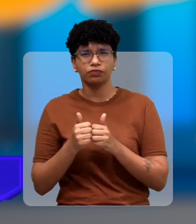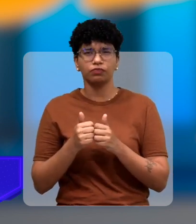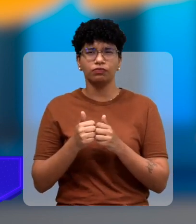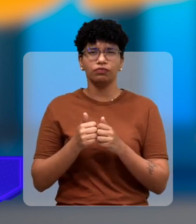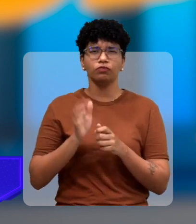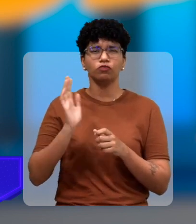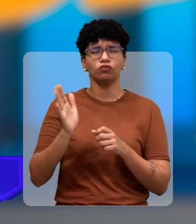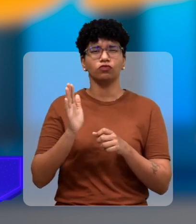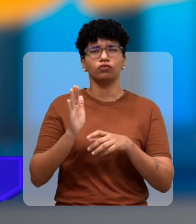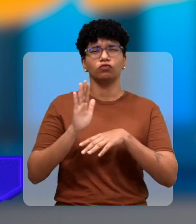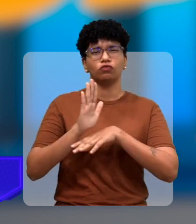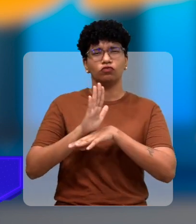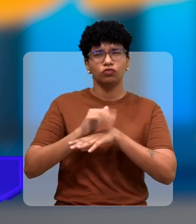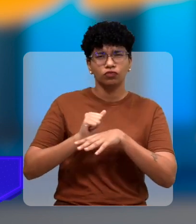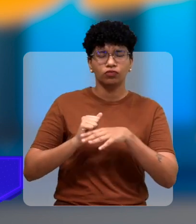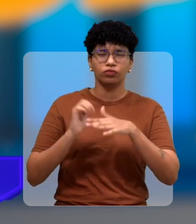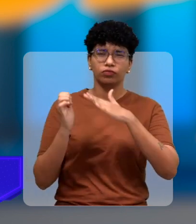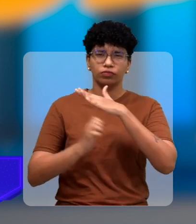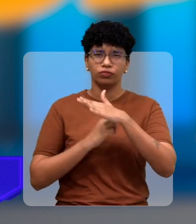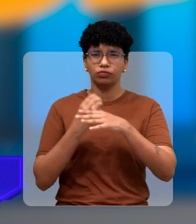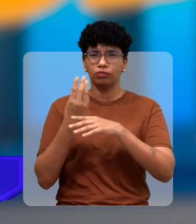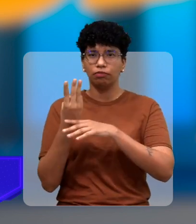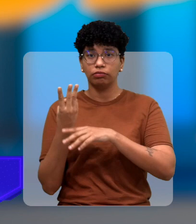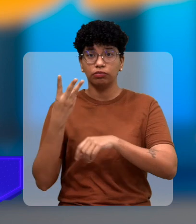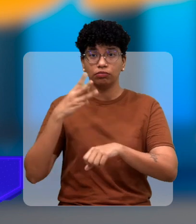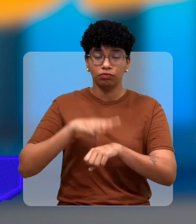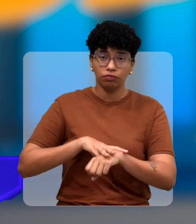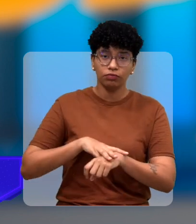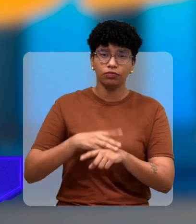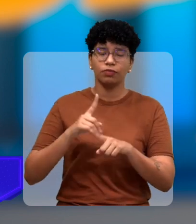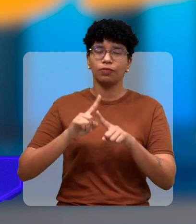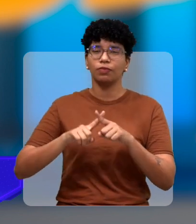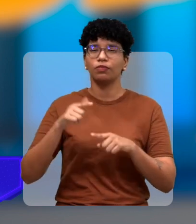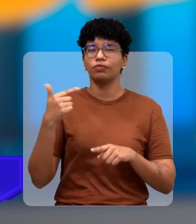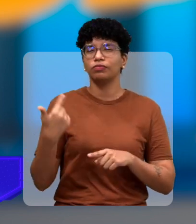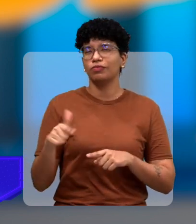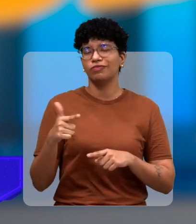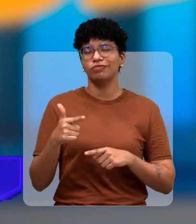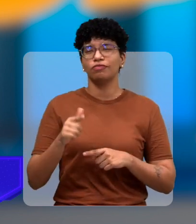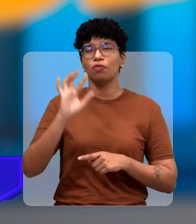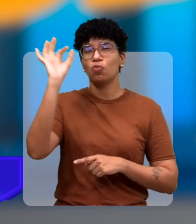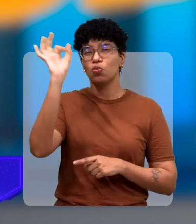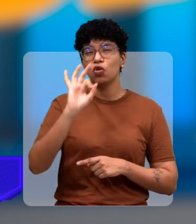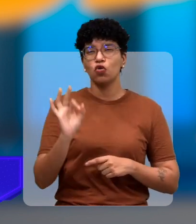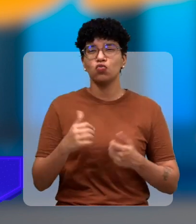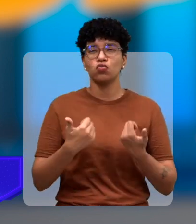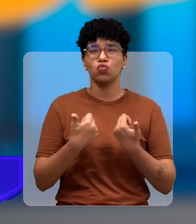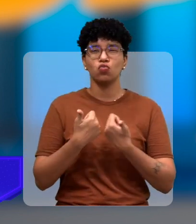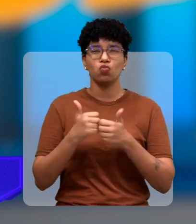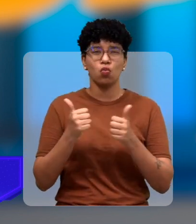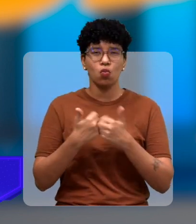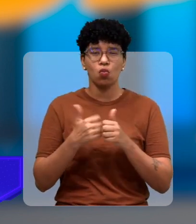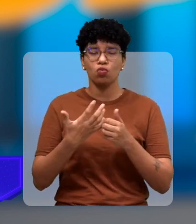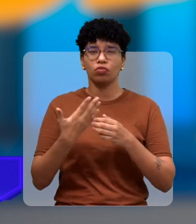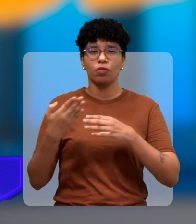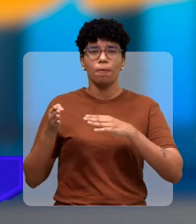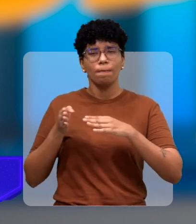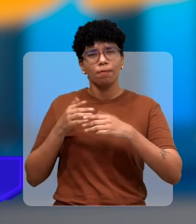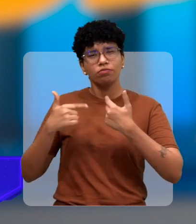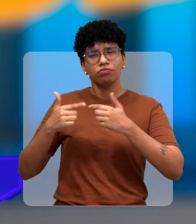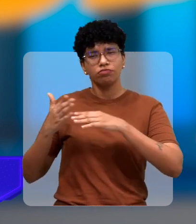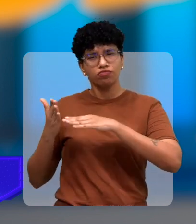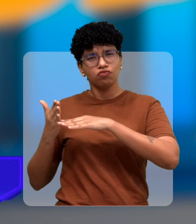feitas três chamadas, mas não aparece nenhuma empresa que queira aquela linha ali do conjunto Boa Vista